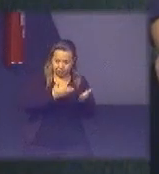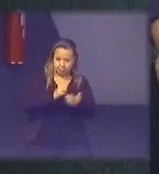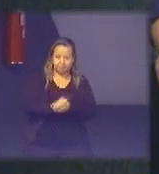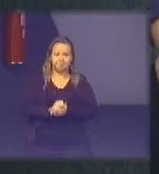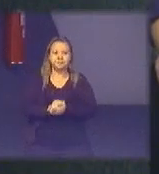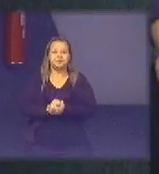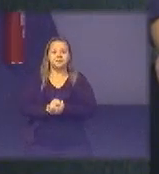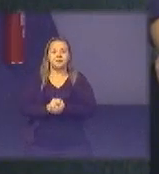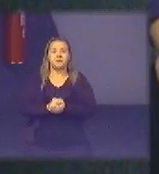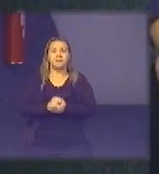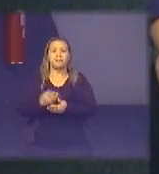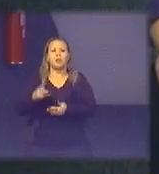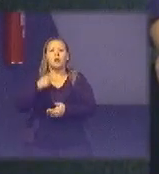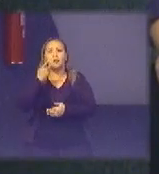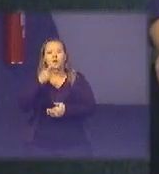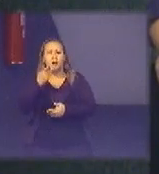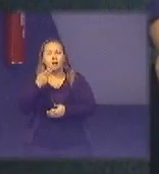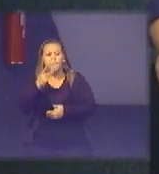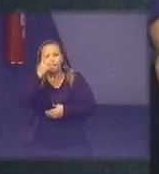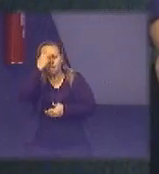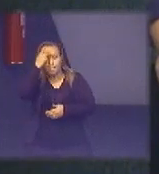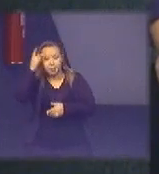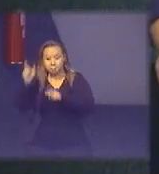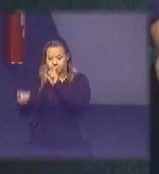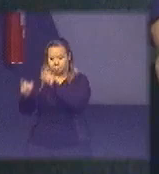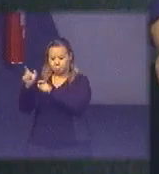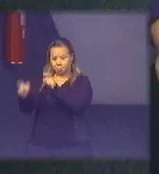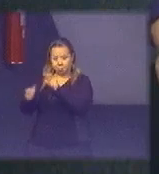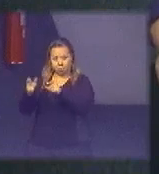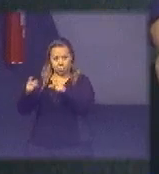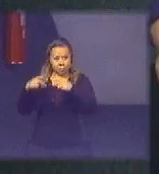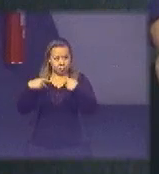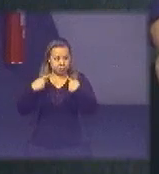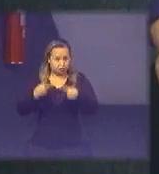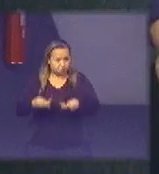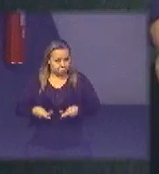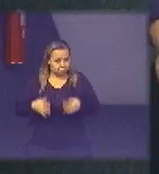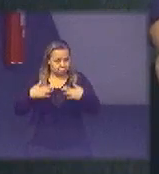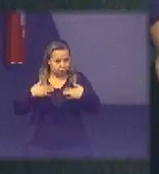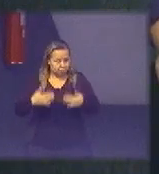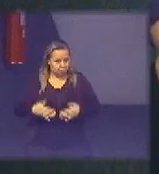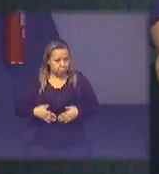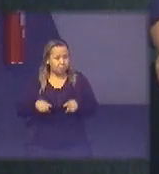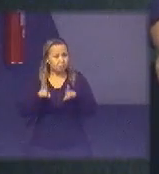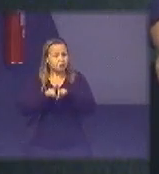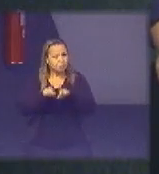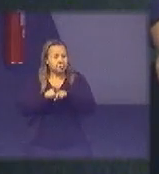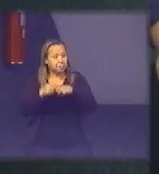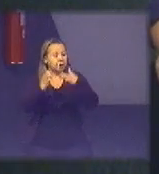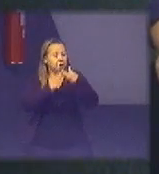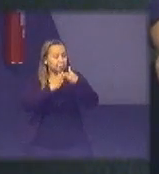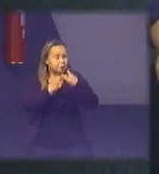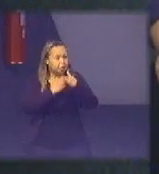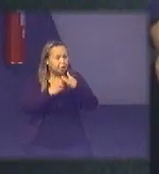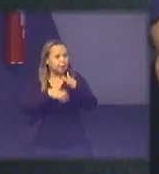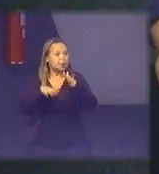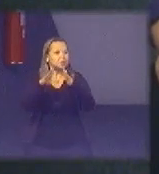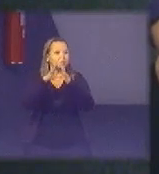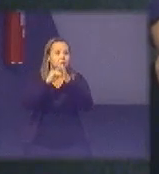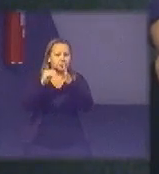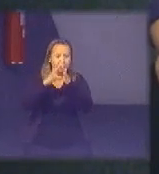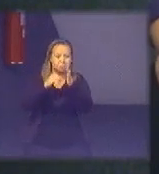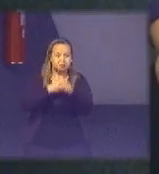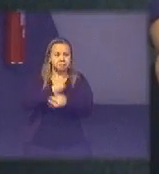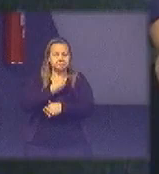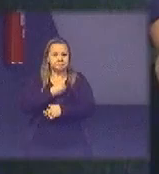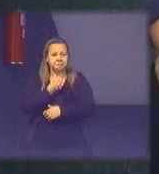pessoas físicas ou jurídicas públicas ou privadas de notória especialização de acordo com padrões lá sinistros da vida etc